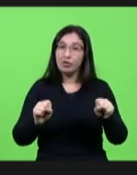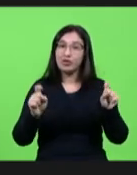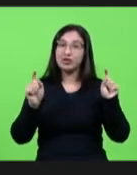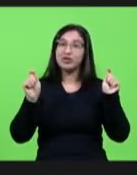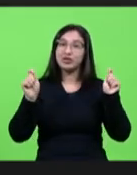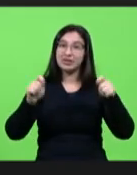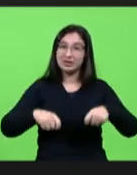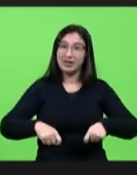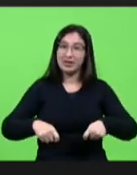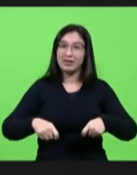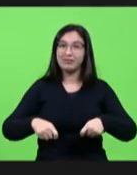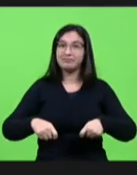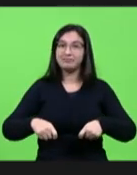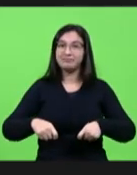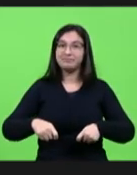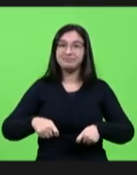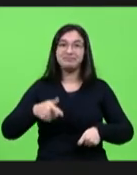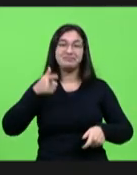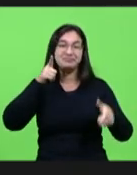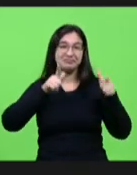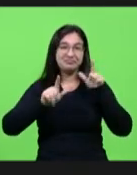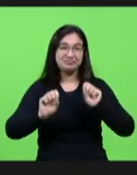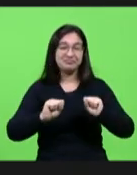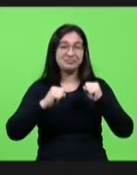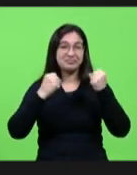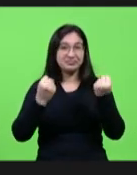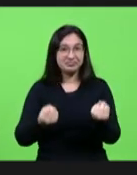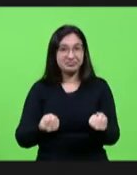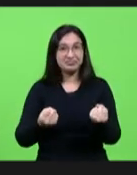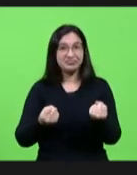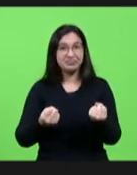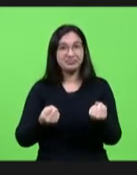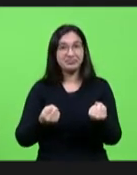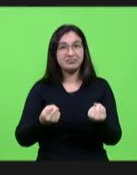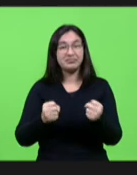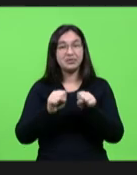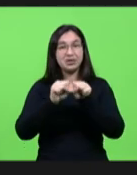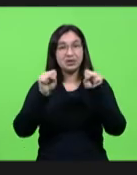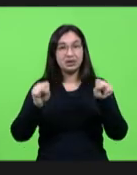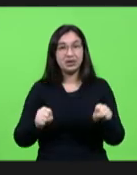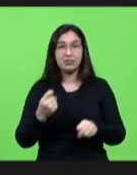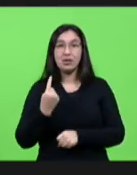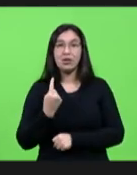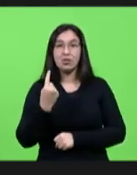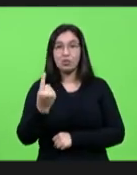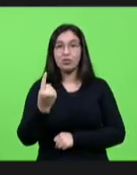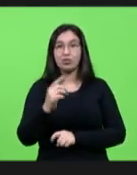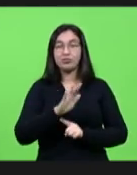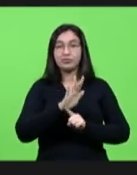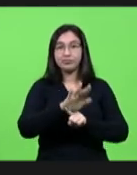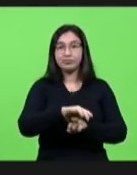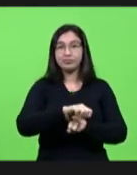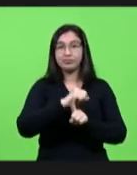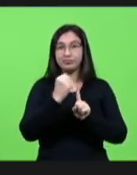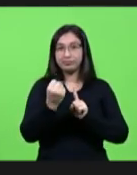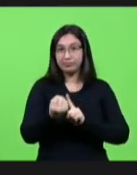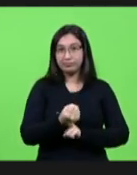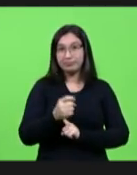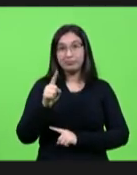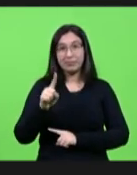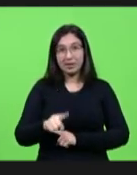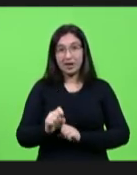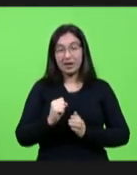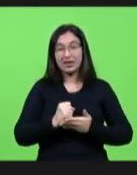da defesa do sistema único de assistência social que é a